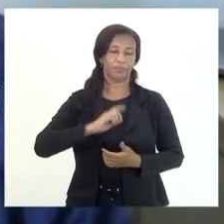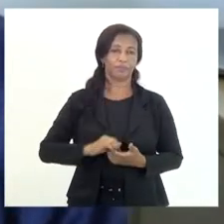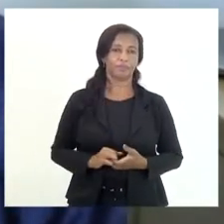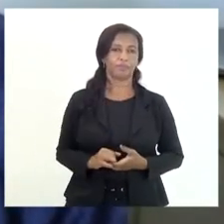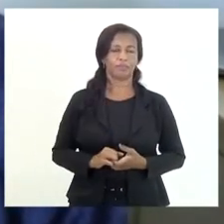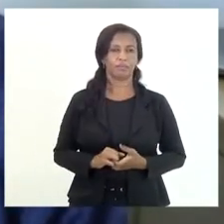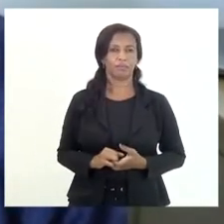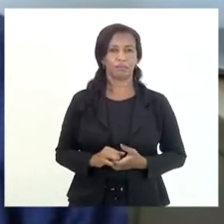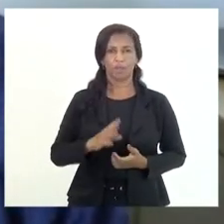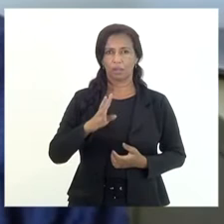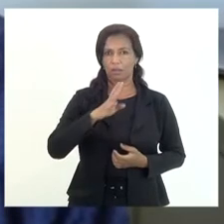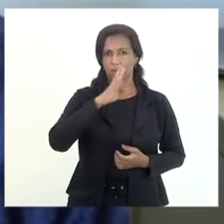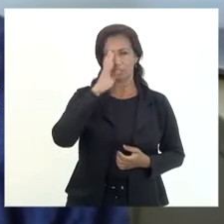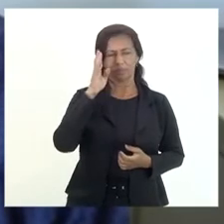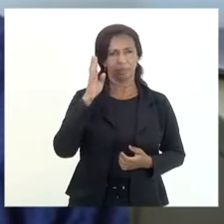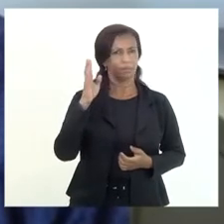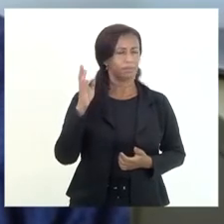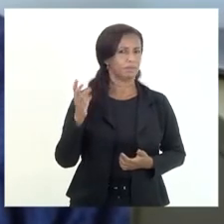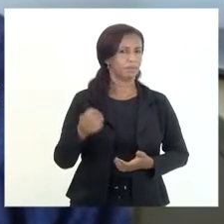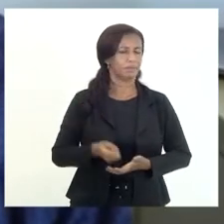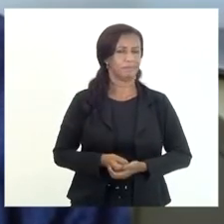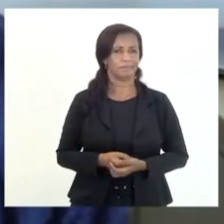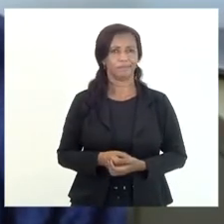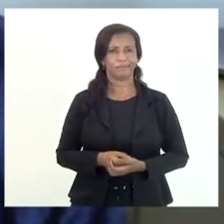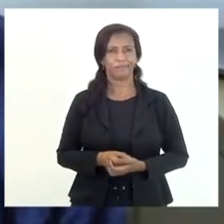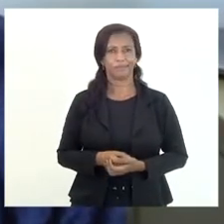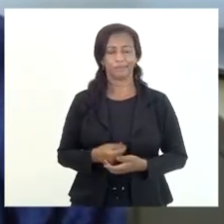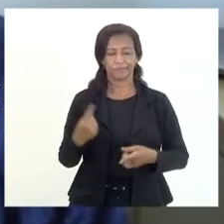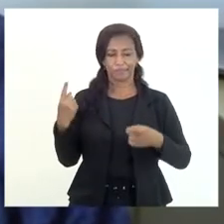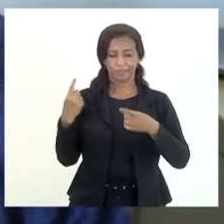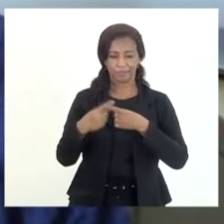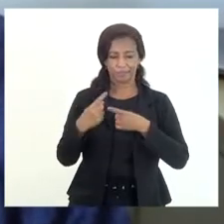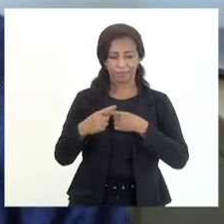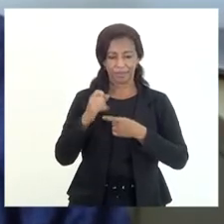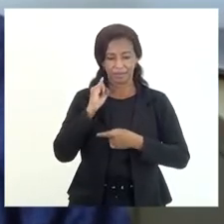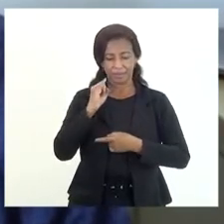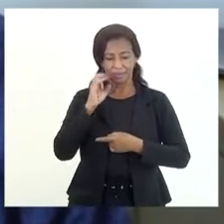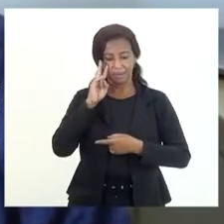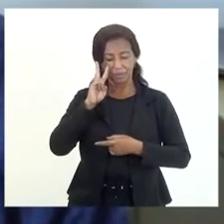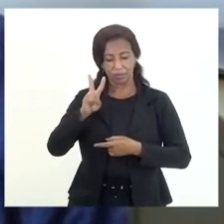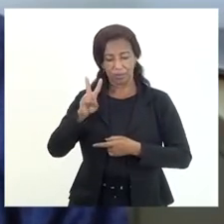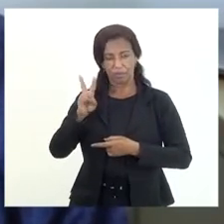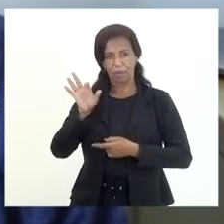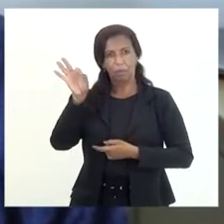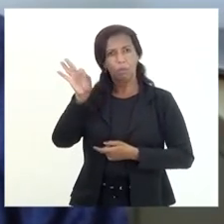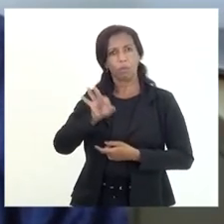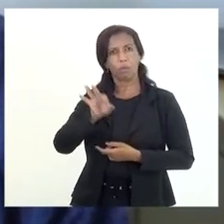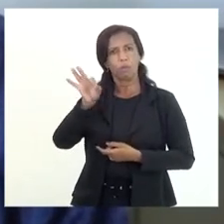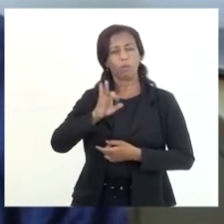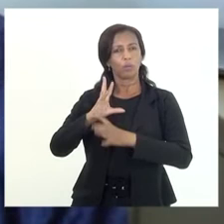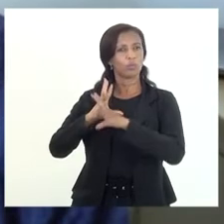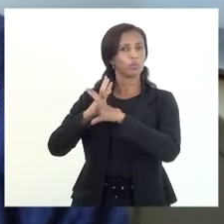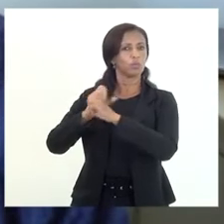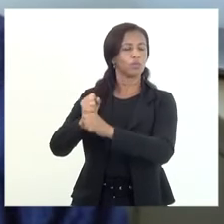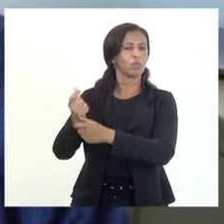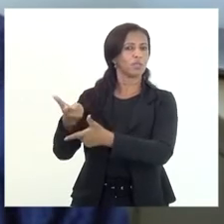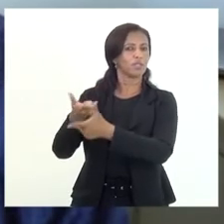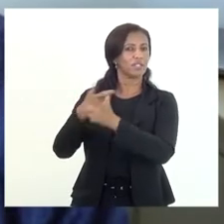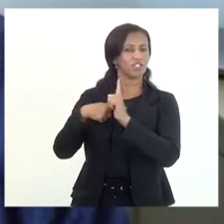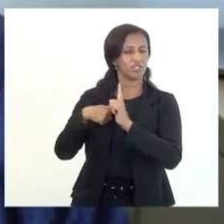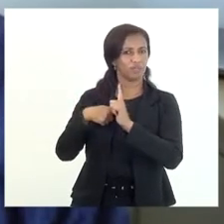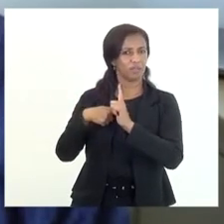considero um absurdo porque se a gente for ver que percentual do total da dívida